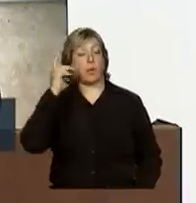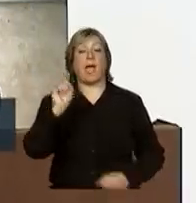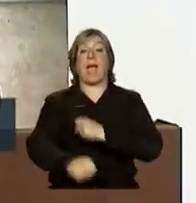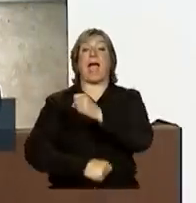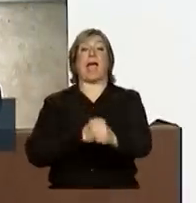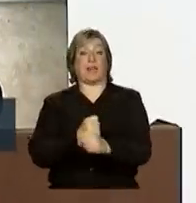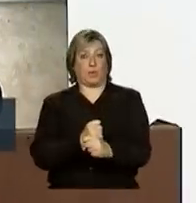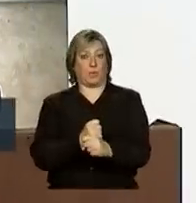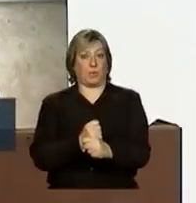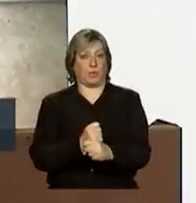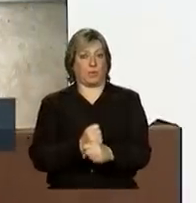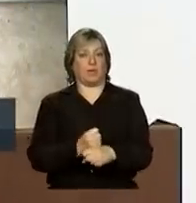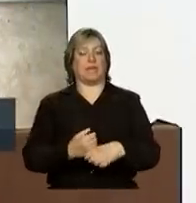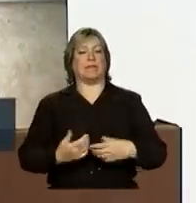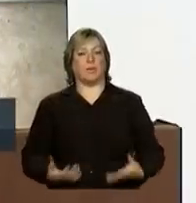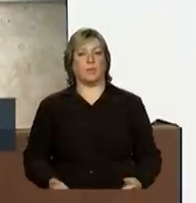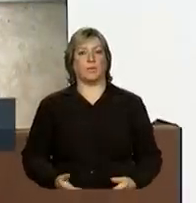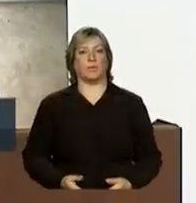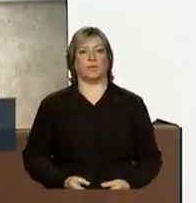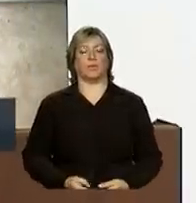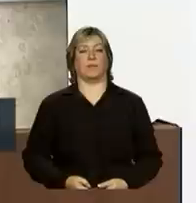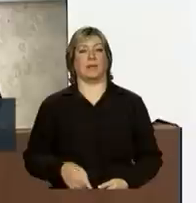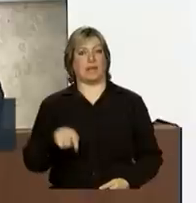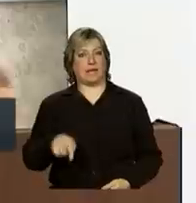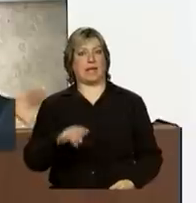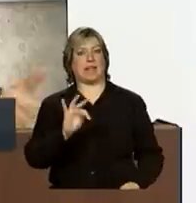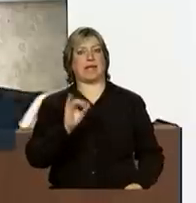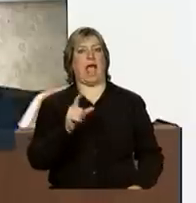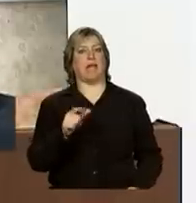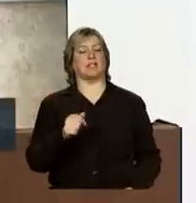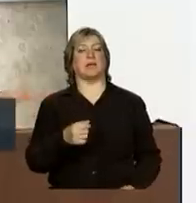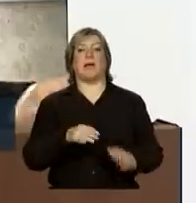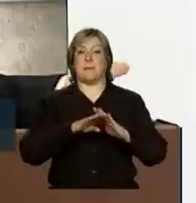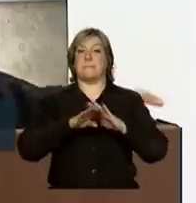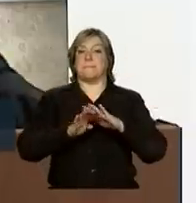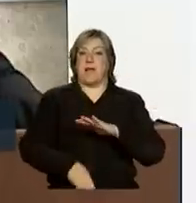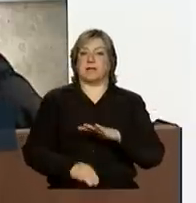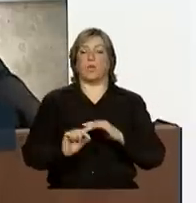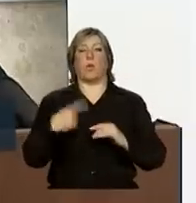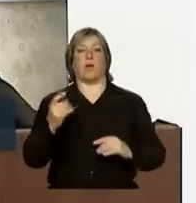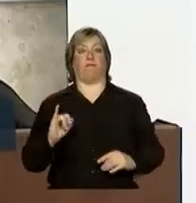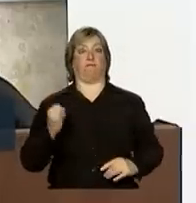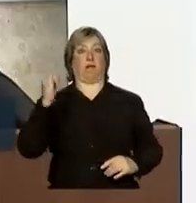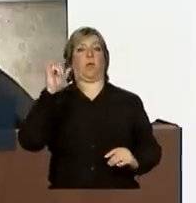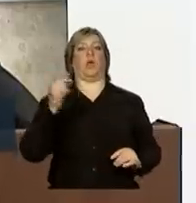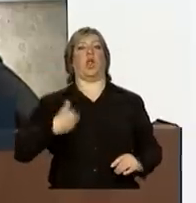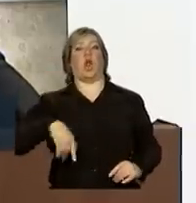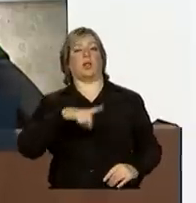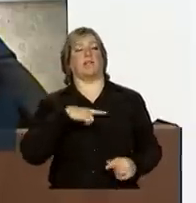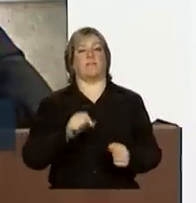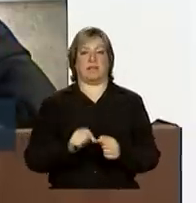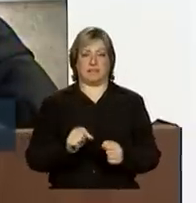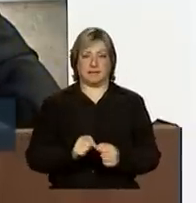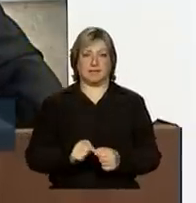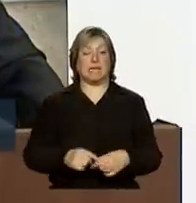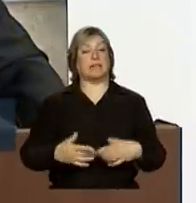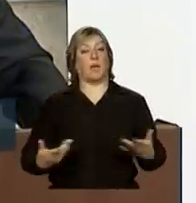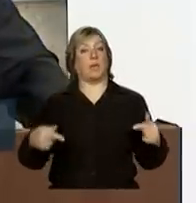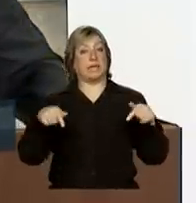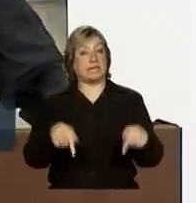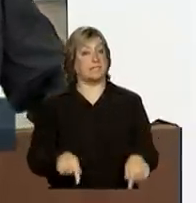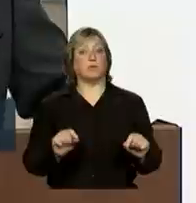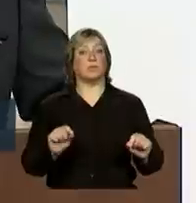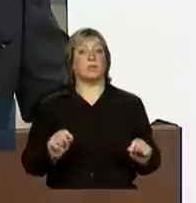ano, portanto, é uma taxa até inferior à inflação que estamos praticando. Então, isto